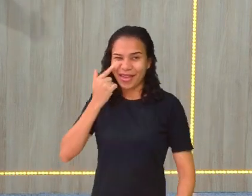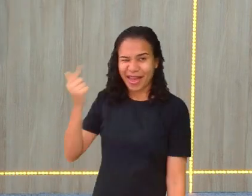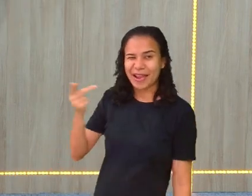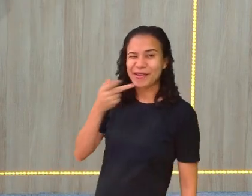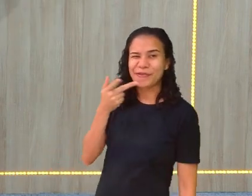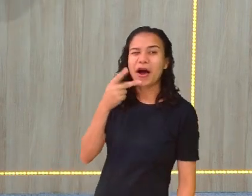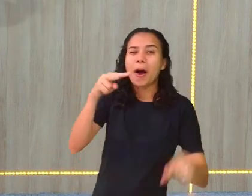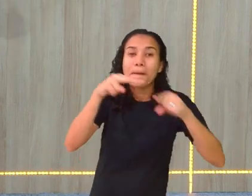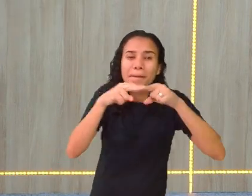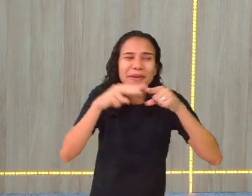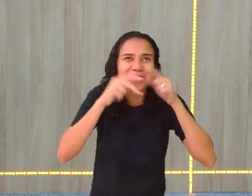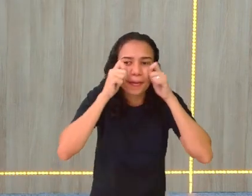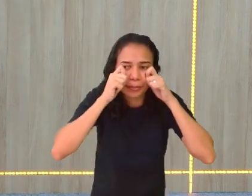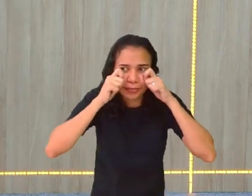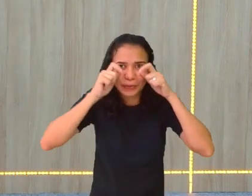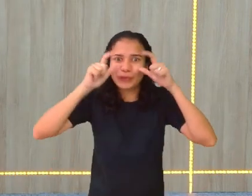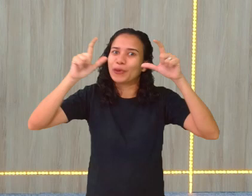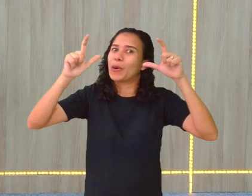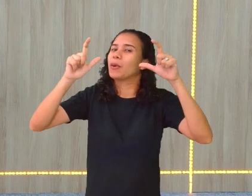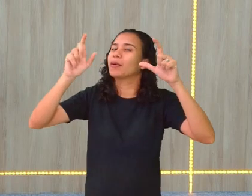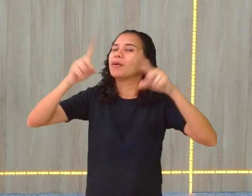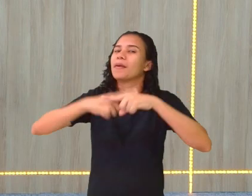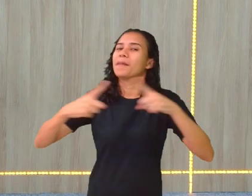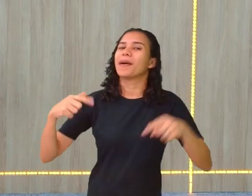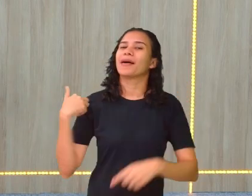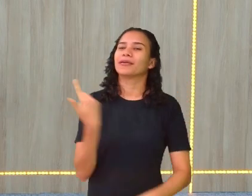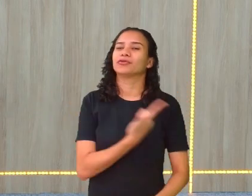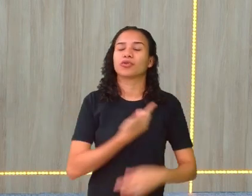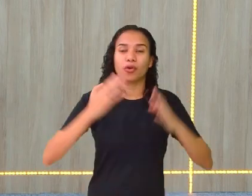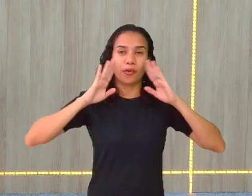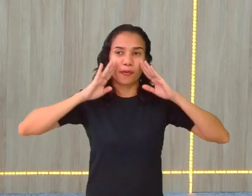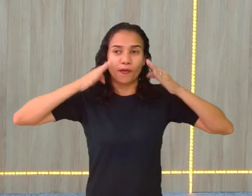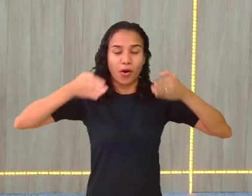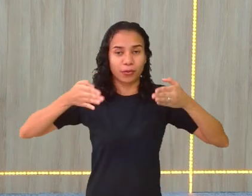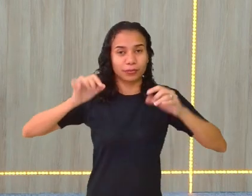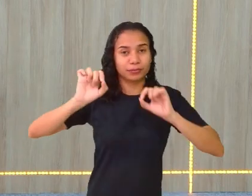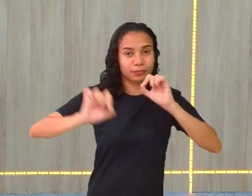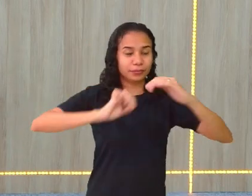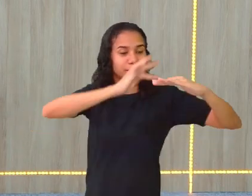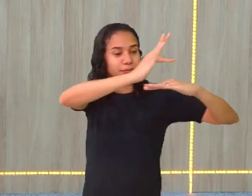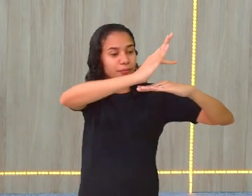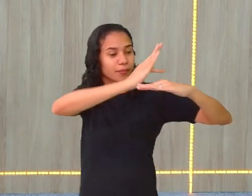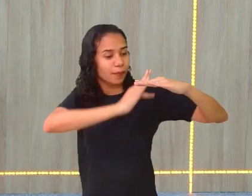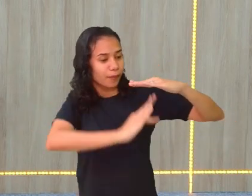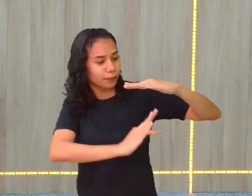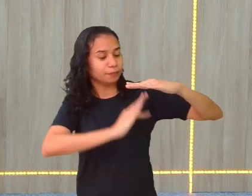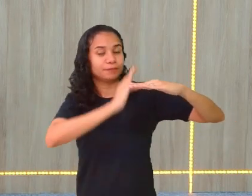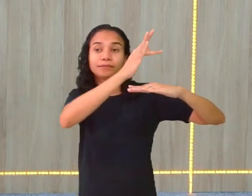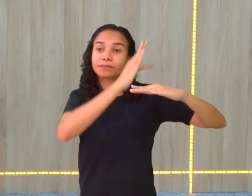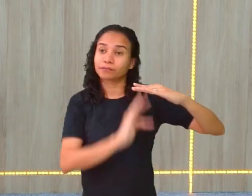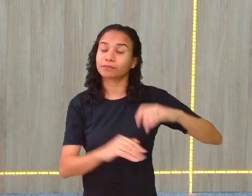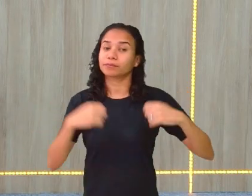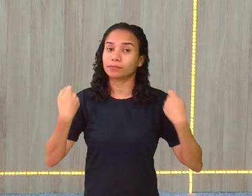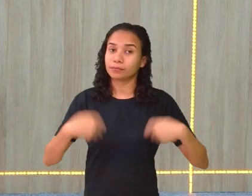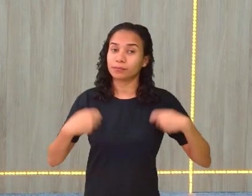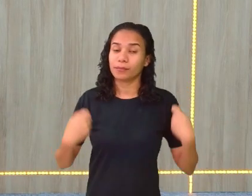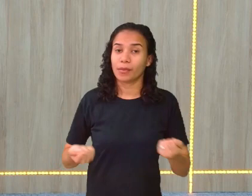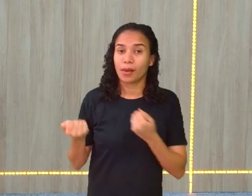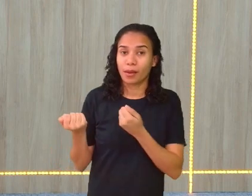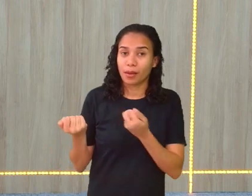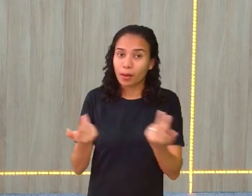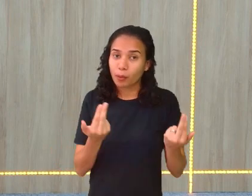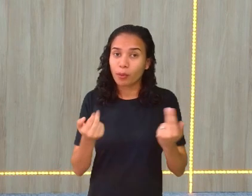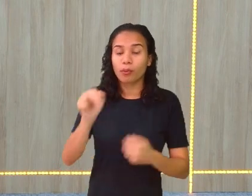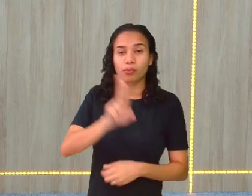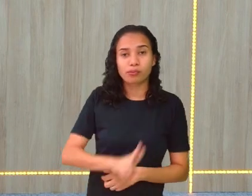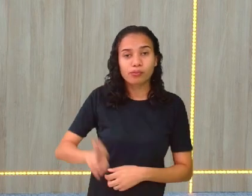falou de pizza, pronto. Mas, a gente tem que focar aqui. Fração, a gente tem que ter a mesma unidade.